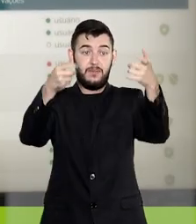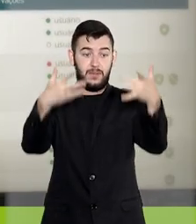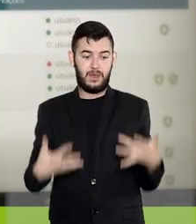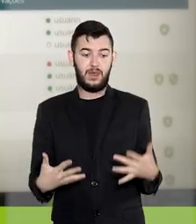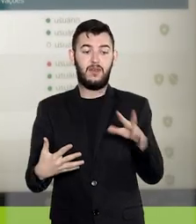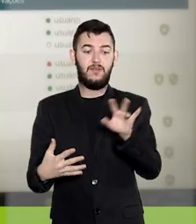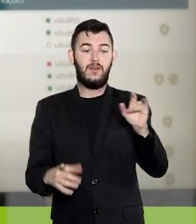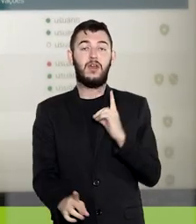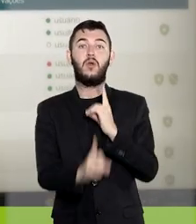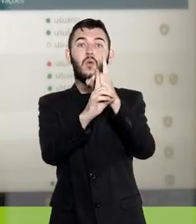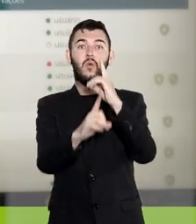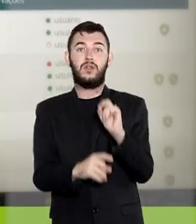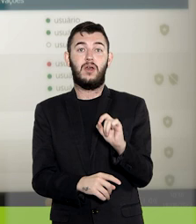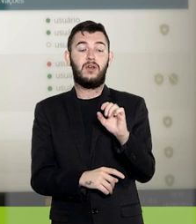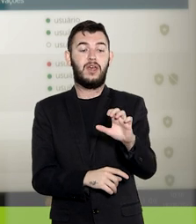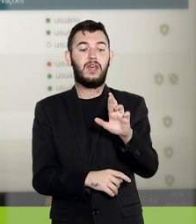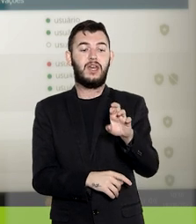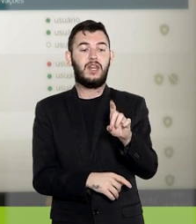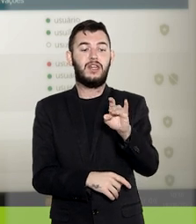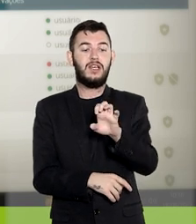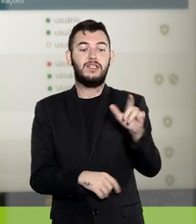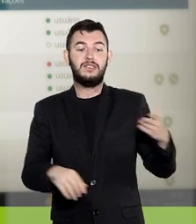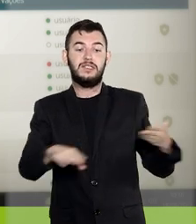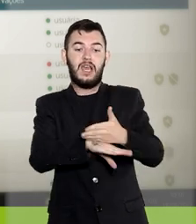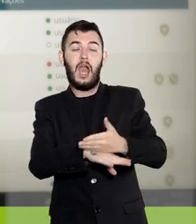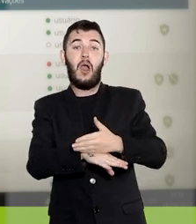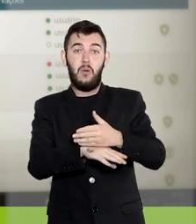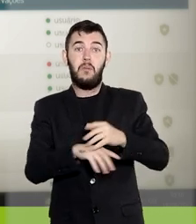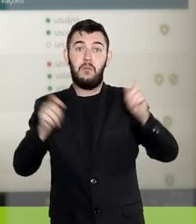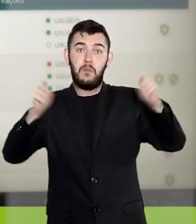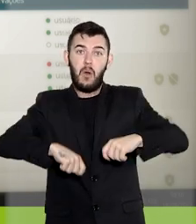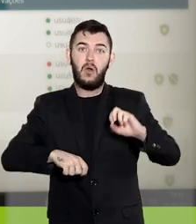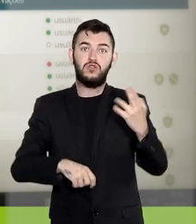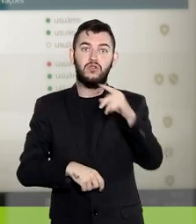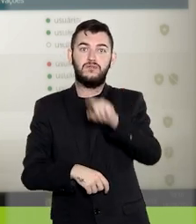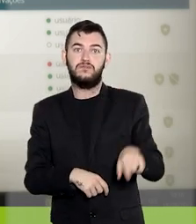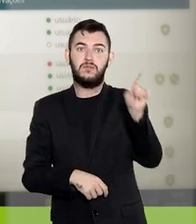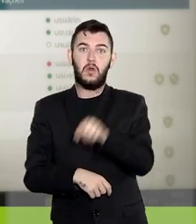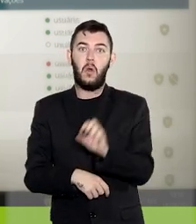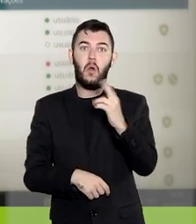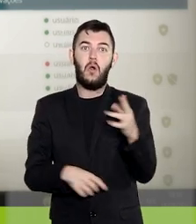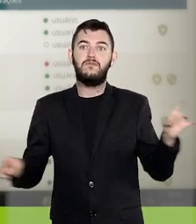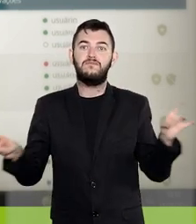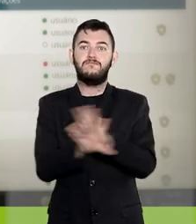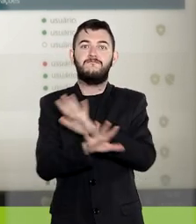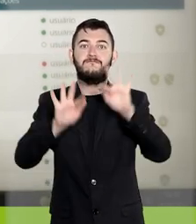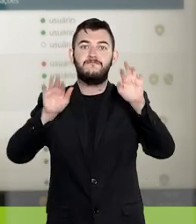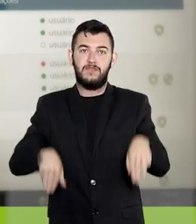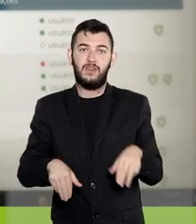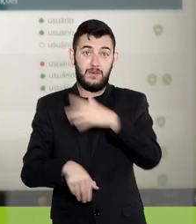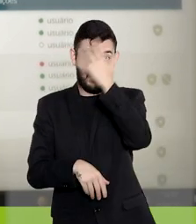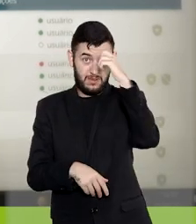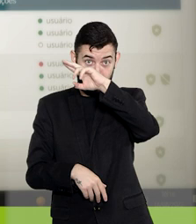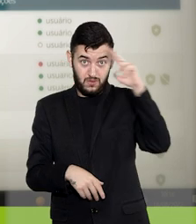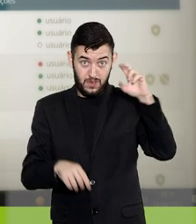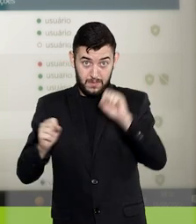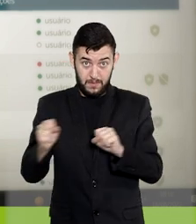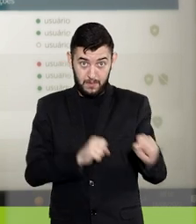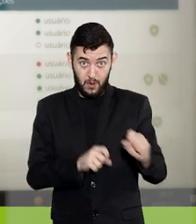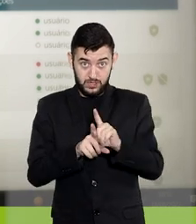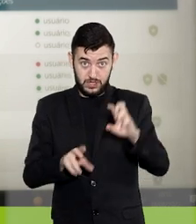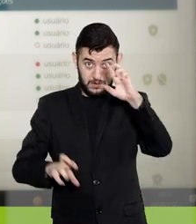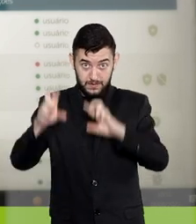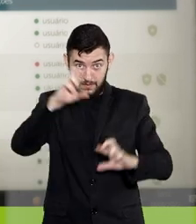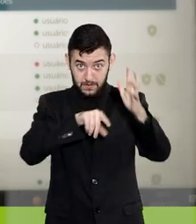identifica as credenciais ativas, inativas e as finalizadas. O usuário também pode